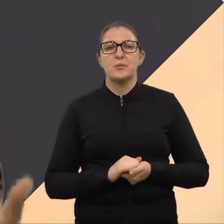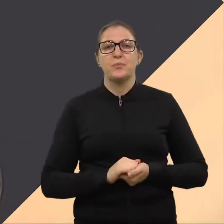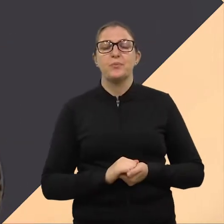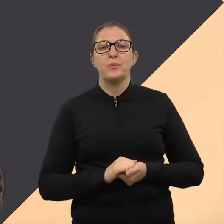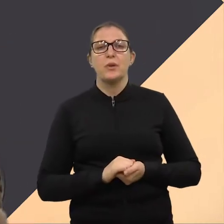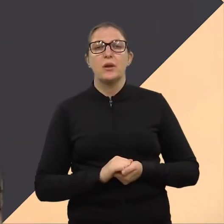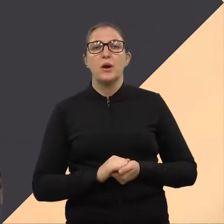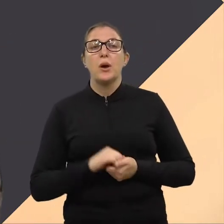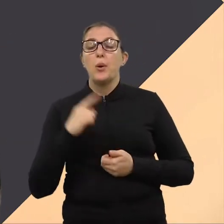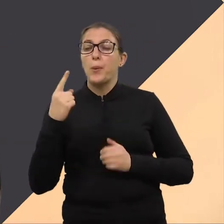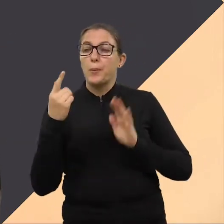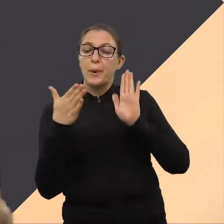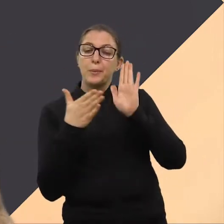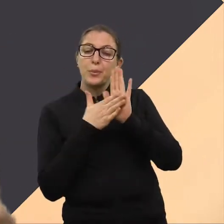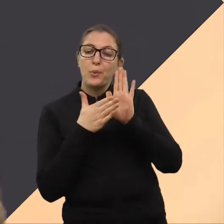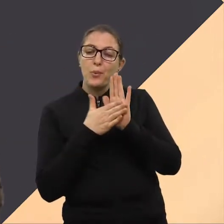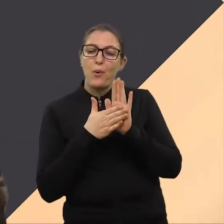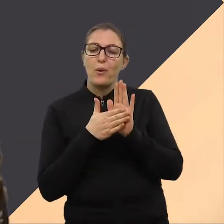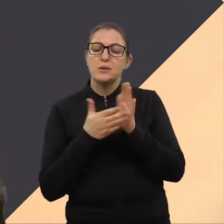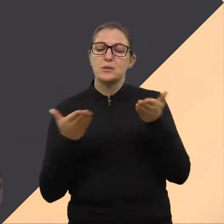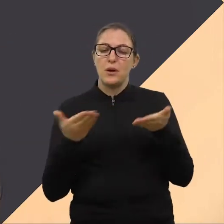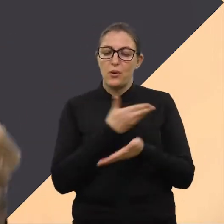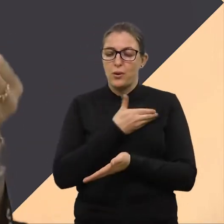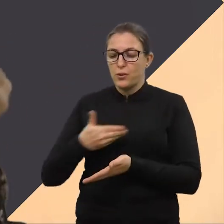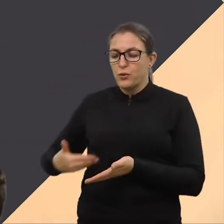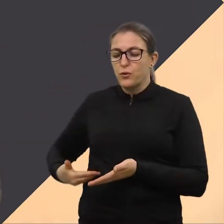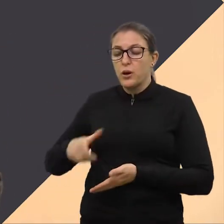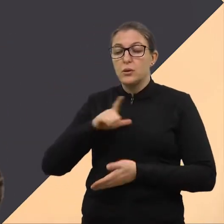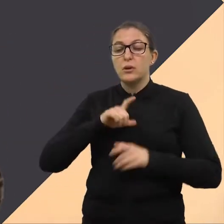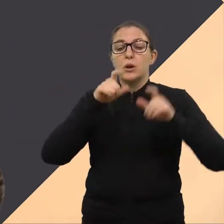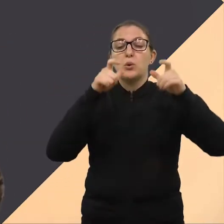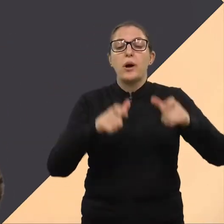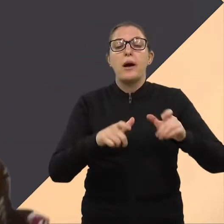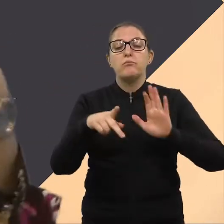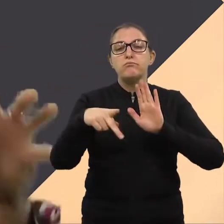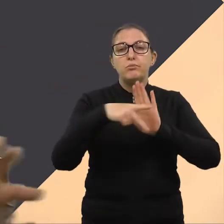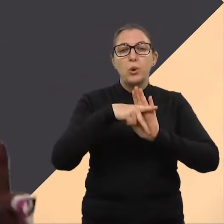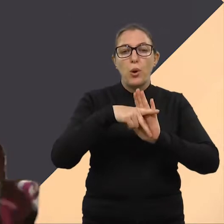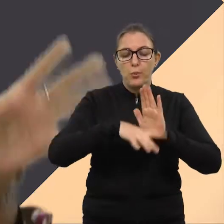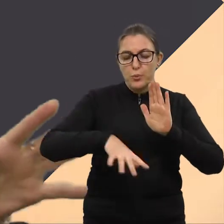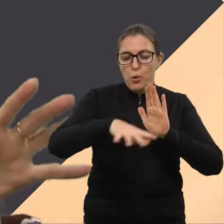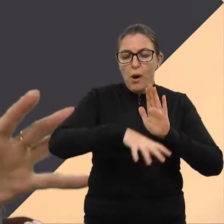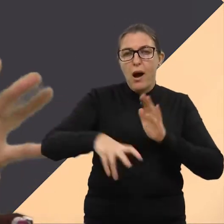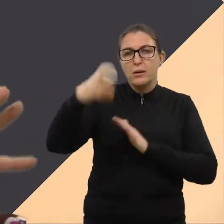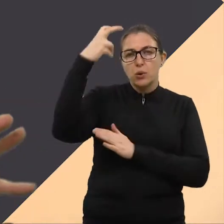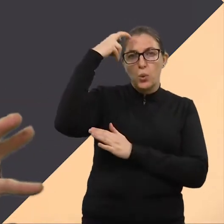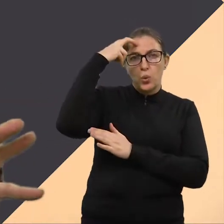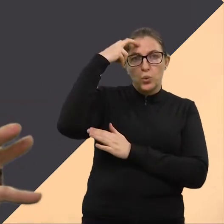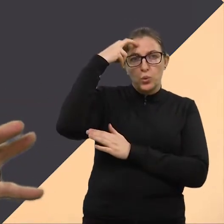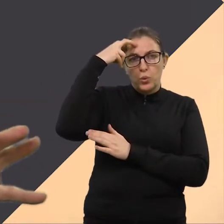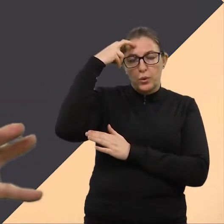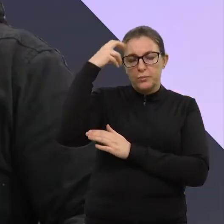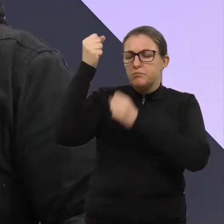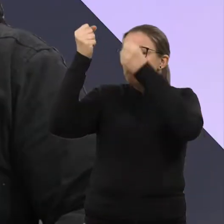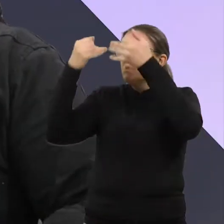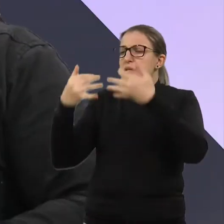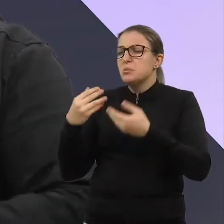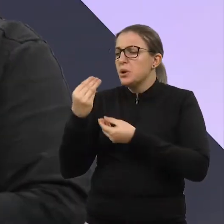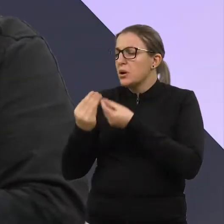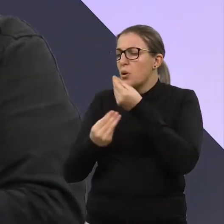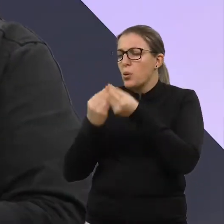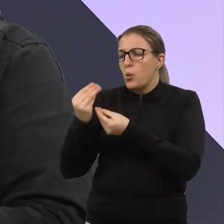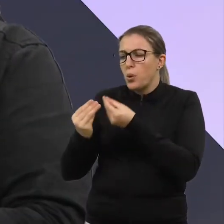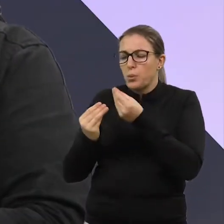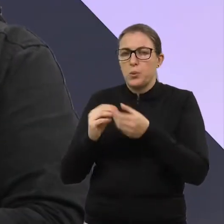propostas do atual governo, é a questão de um complexo cultural aqui em Enixim. O que que tu pode nos falar sobre isso? É, o